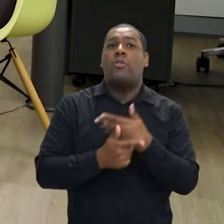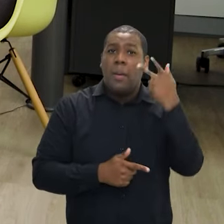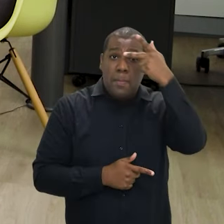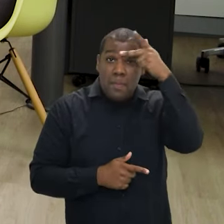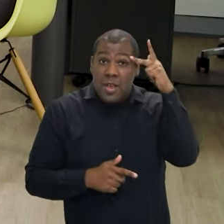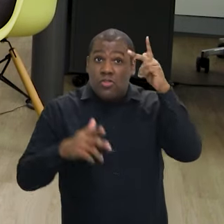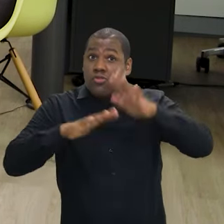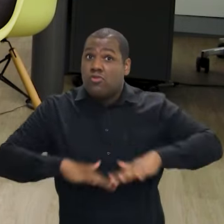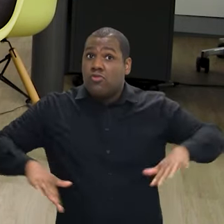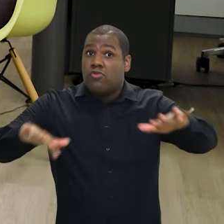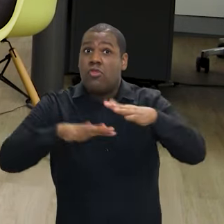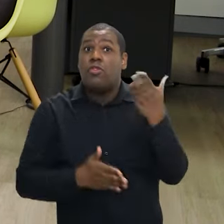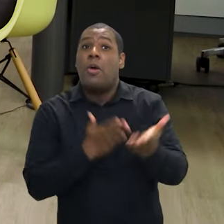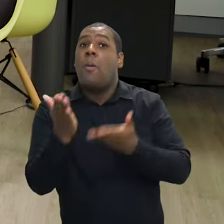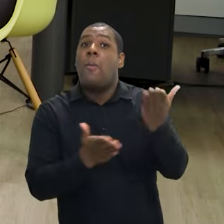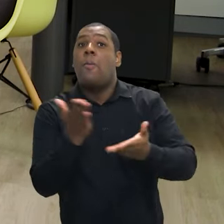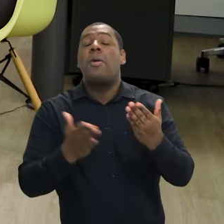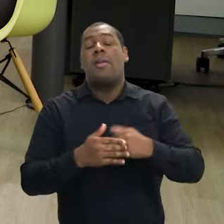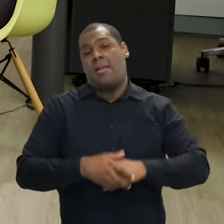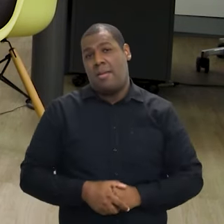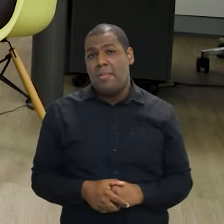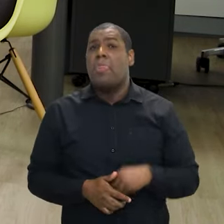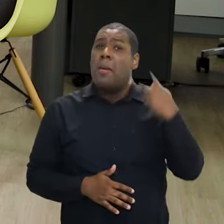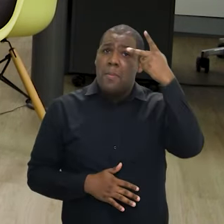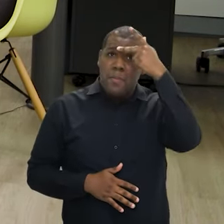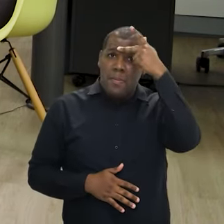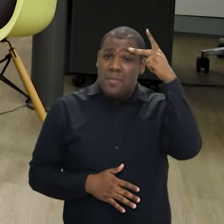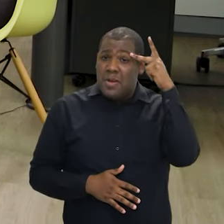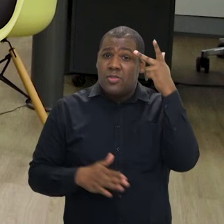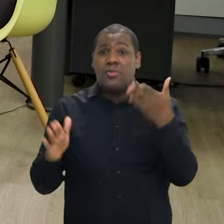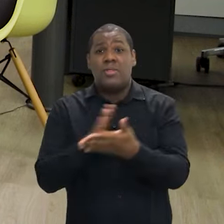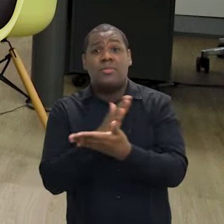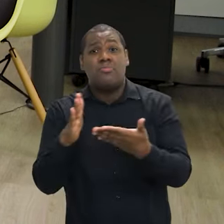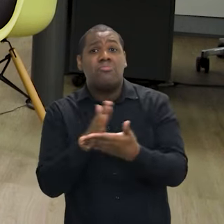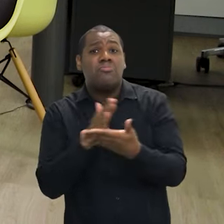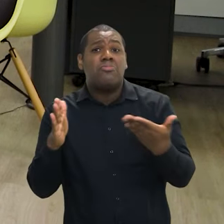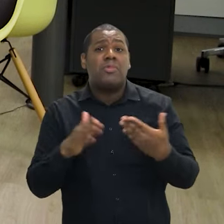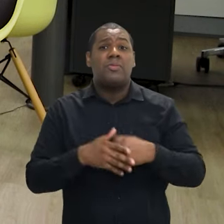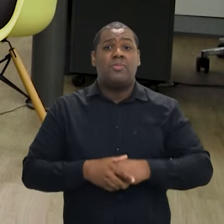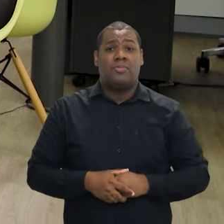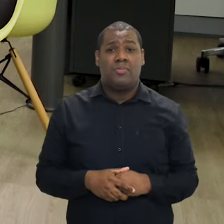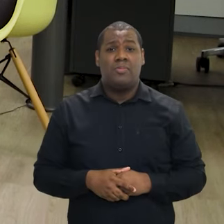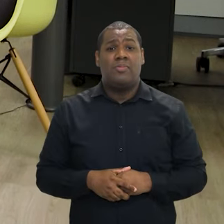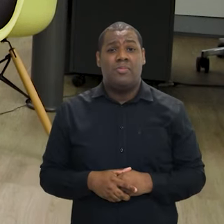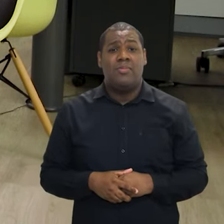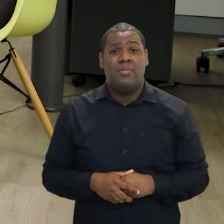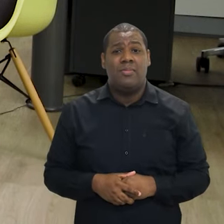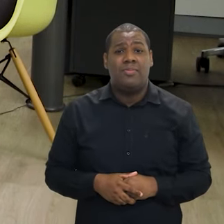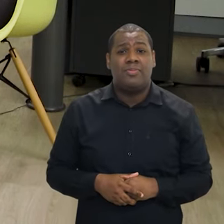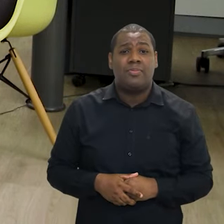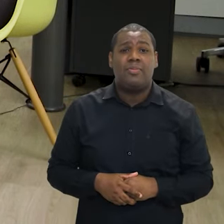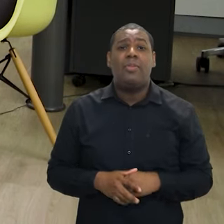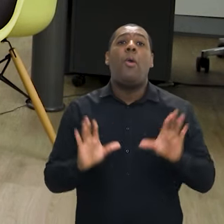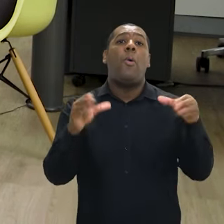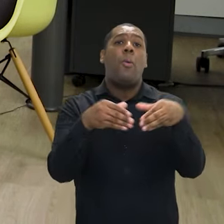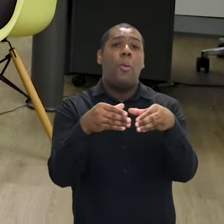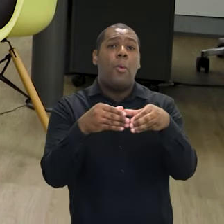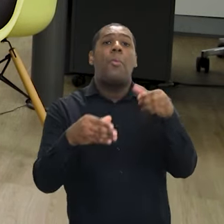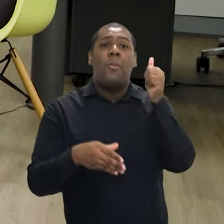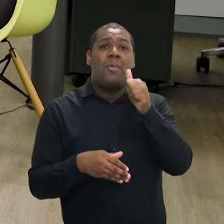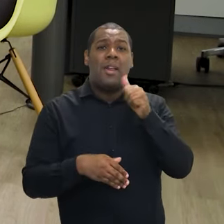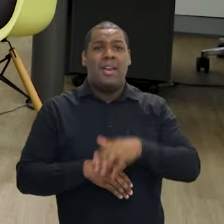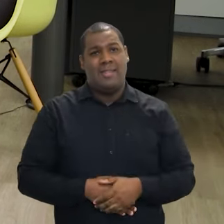Então, temos todas as pessoas. Vamos começar por algumas subdivisões, vamos dizer assim.